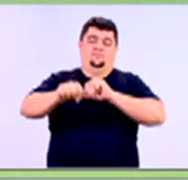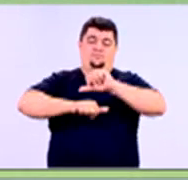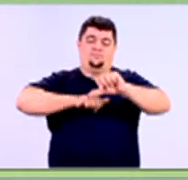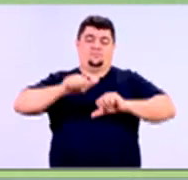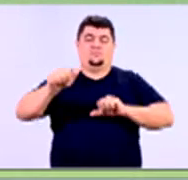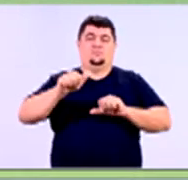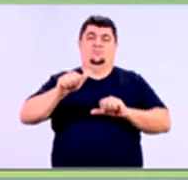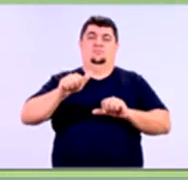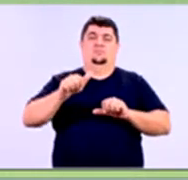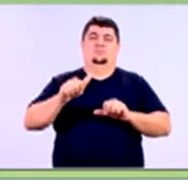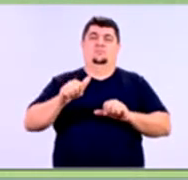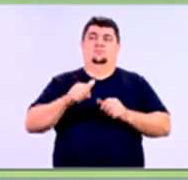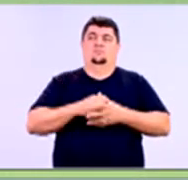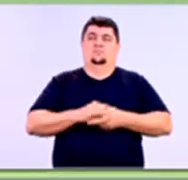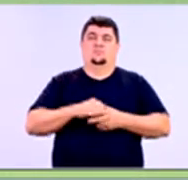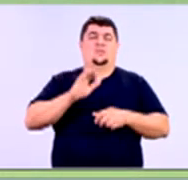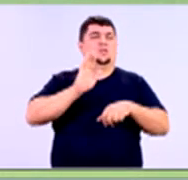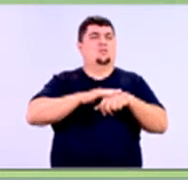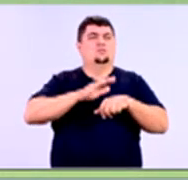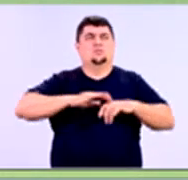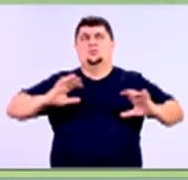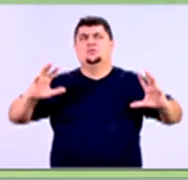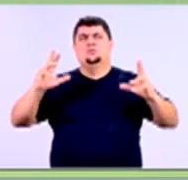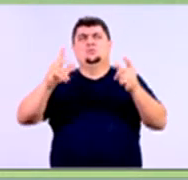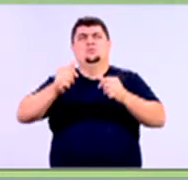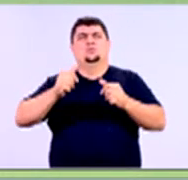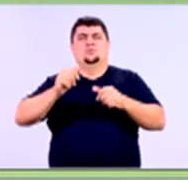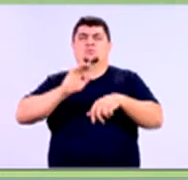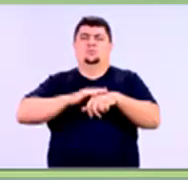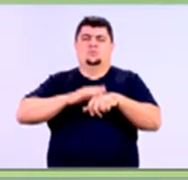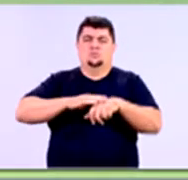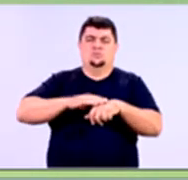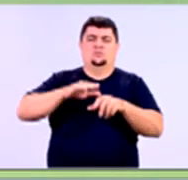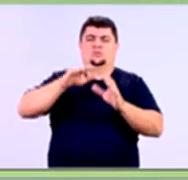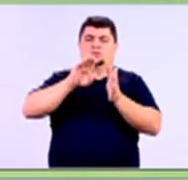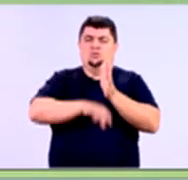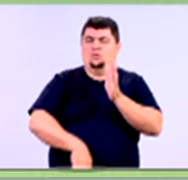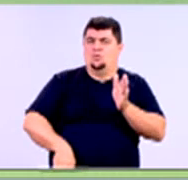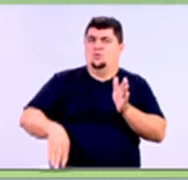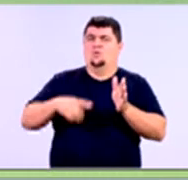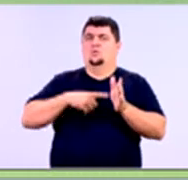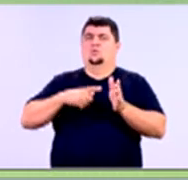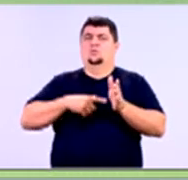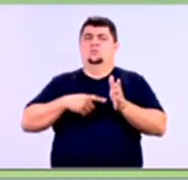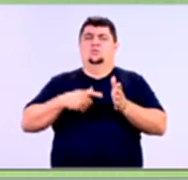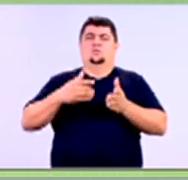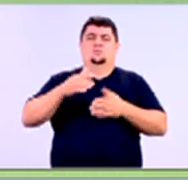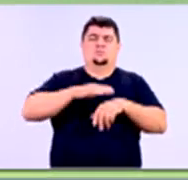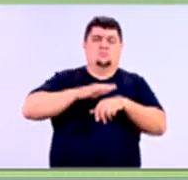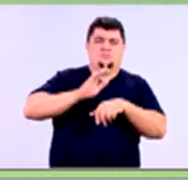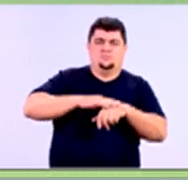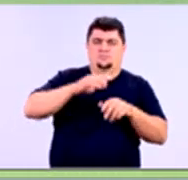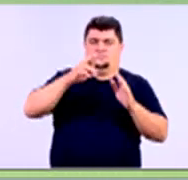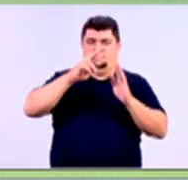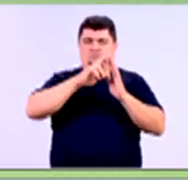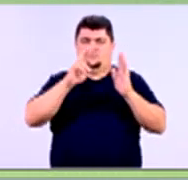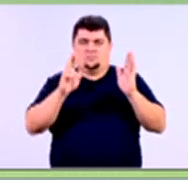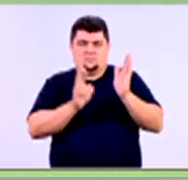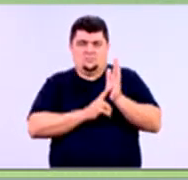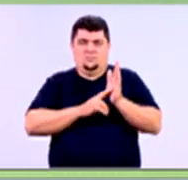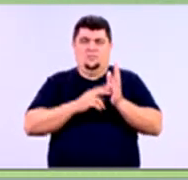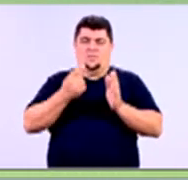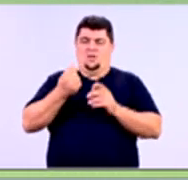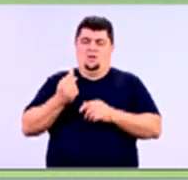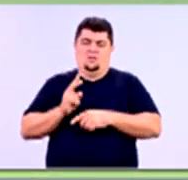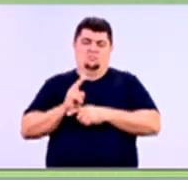vai ser a minha atitude? Eu vou chamar todo mundo para renegociar? Eu vou rever minha política de crédito? Eu vou conceder menos